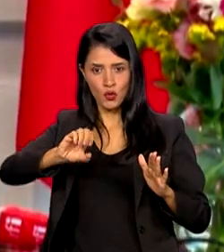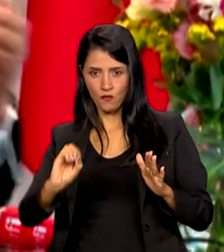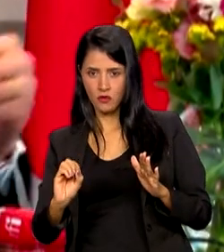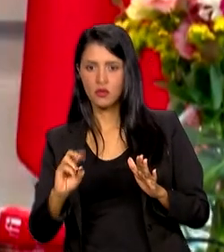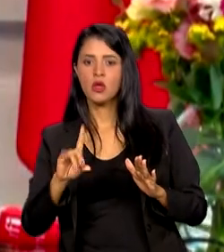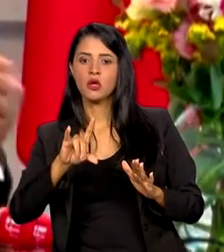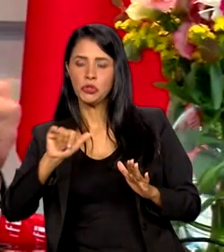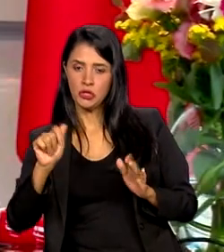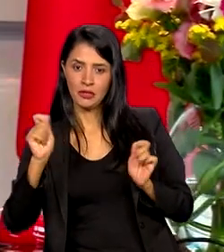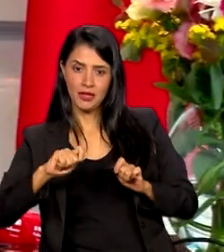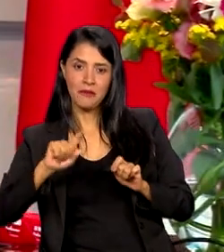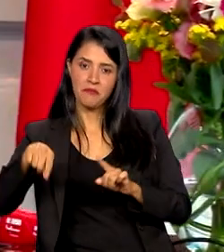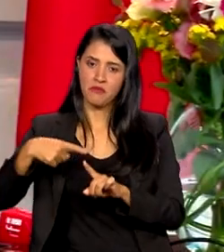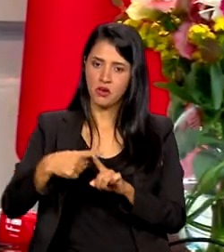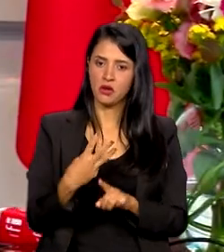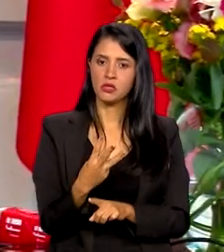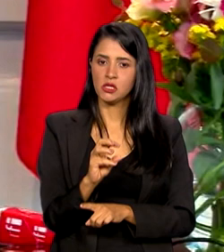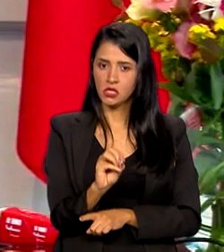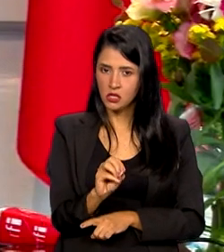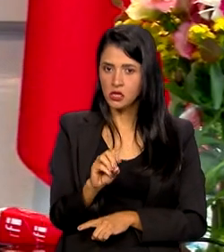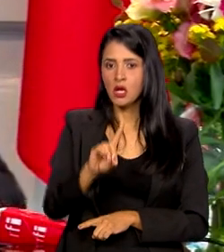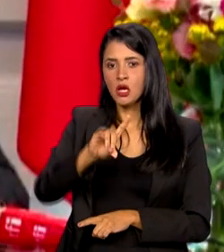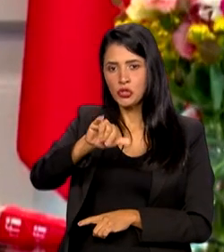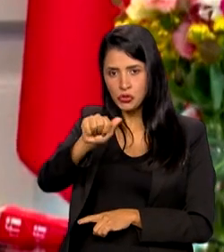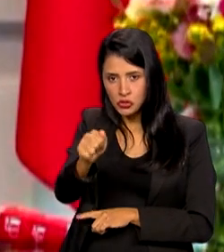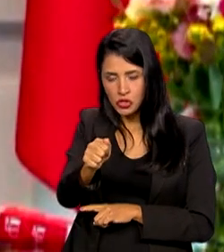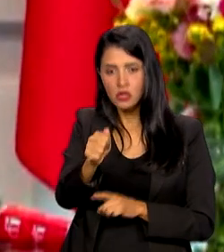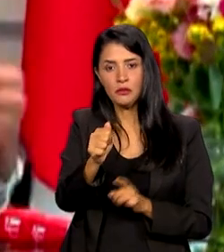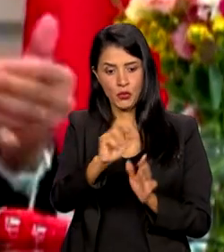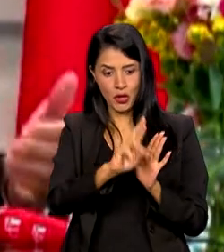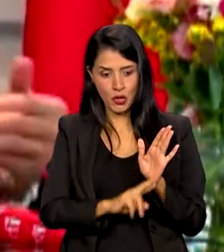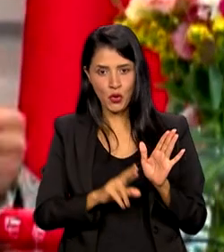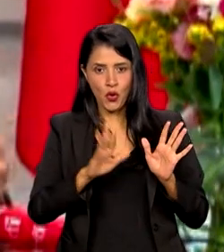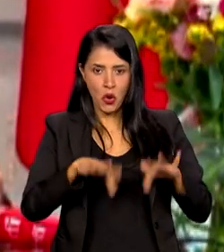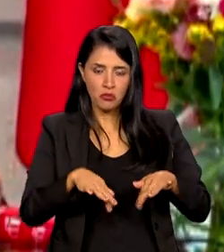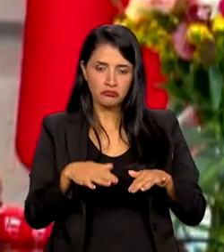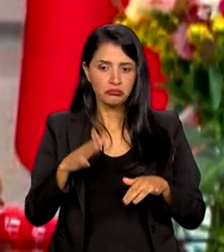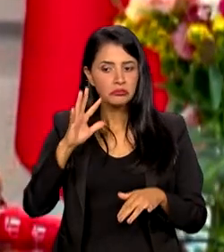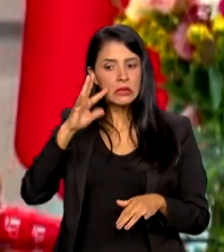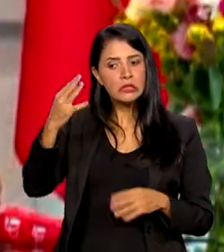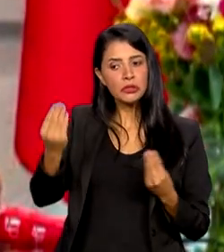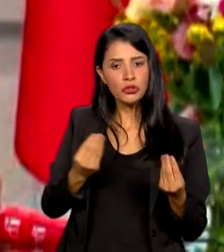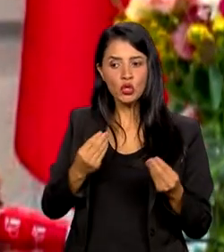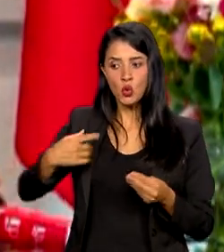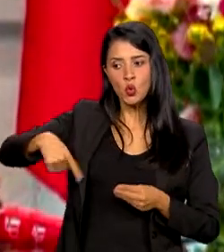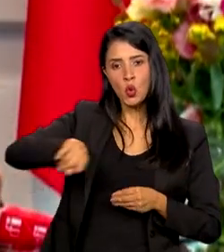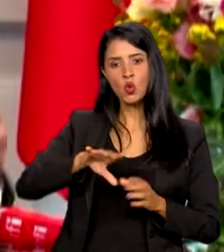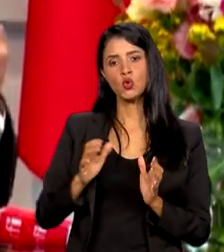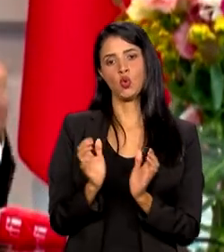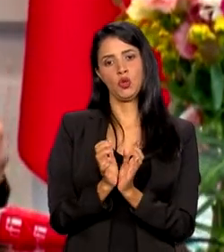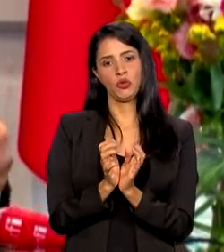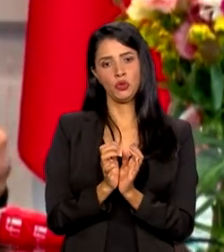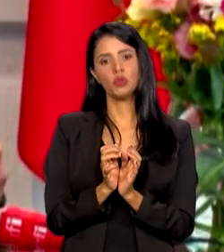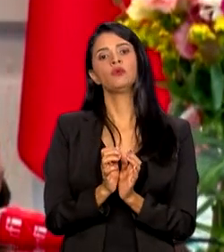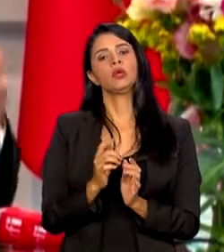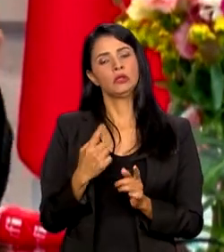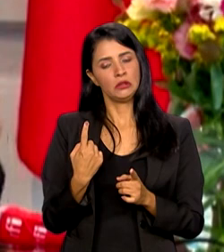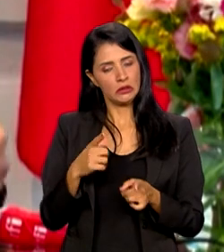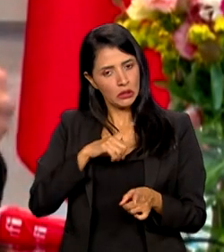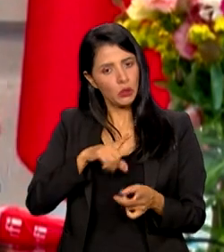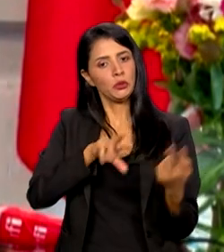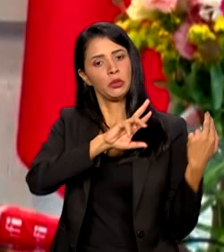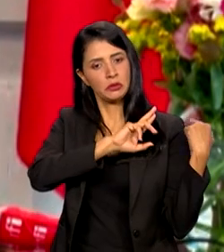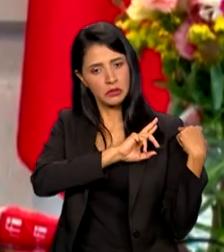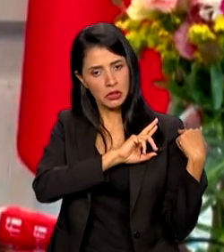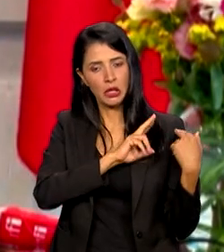dias para o relatório final, para que a possa apresentar as conclusões do presidente, para que gente possa tomar uma decisão coletiva, repito, com muita responsabilidade,